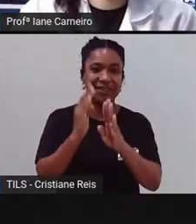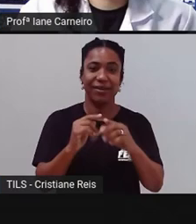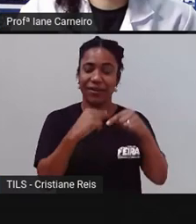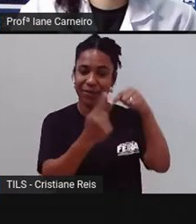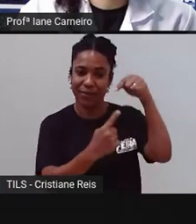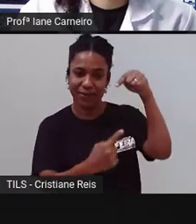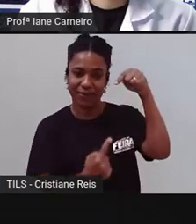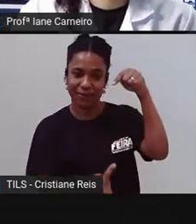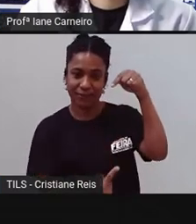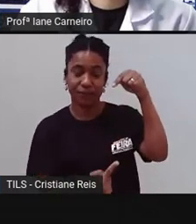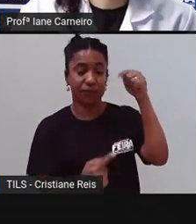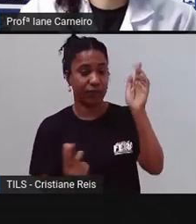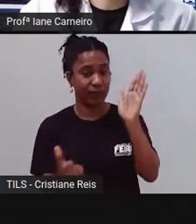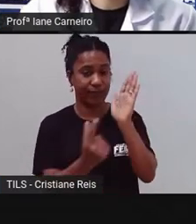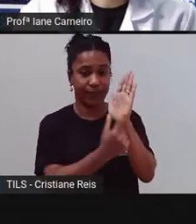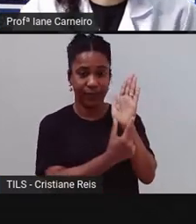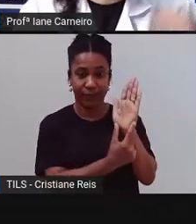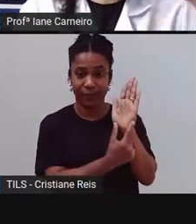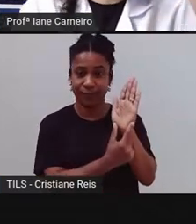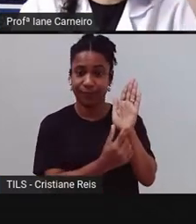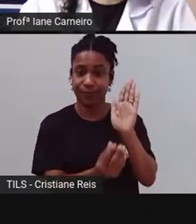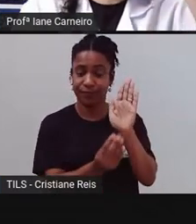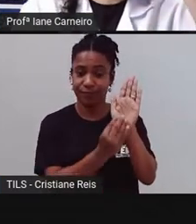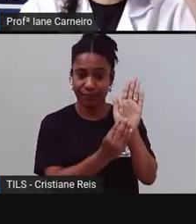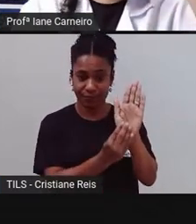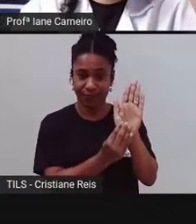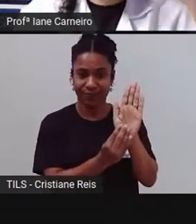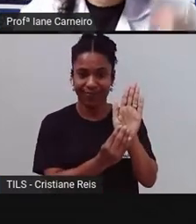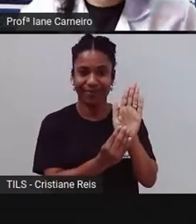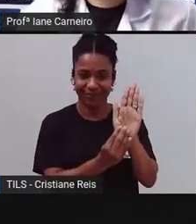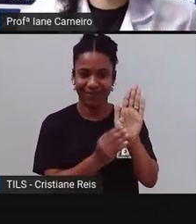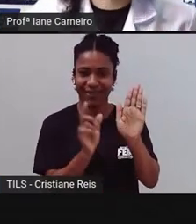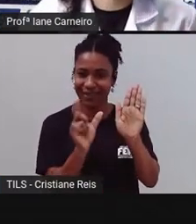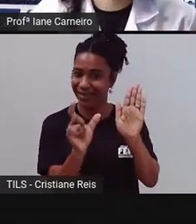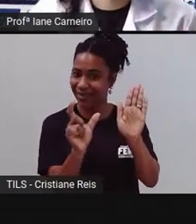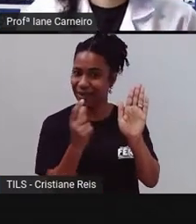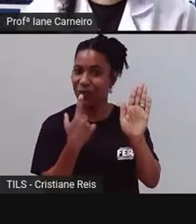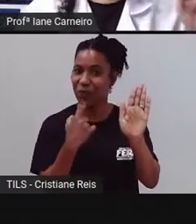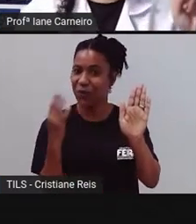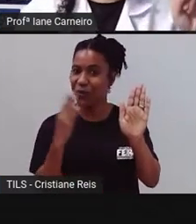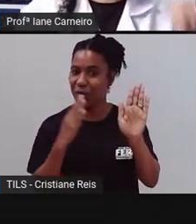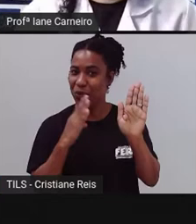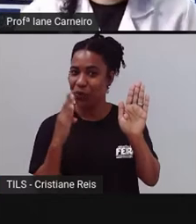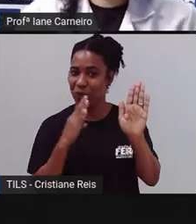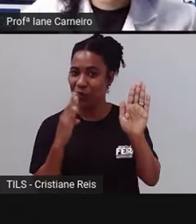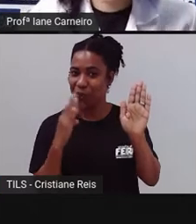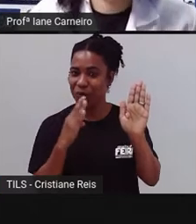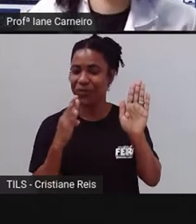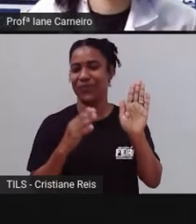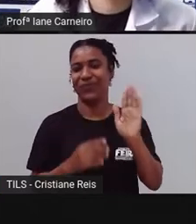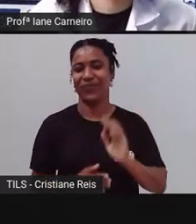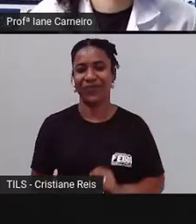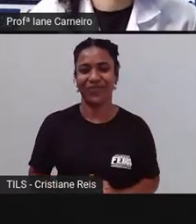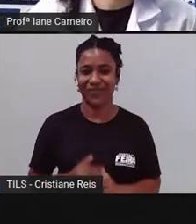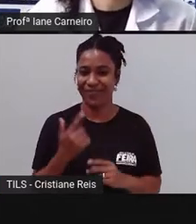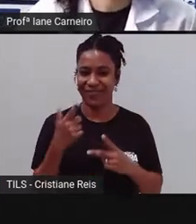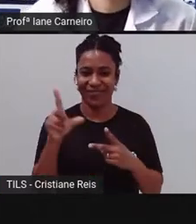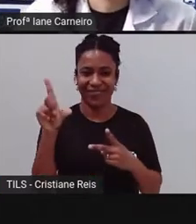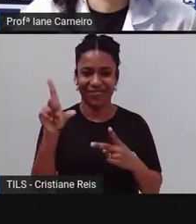vocês a palavra pimenta. Escrevam aí. Vamos para a próxima adivinha.